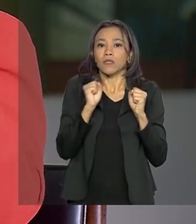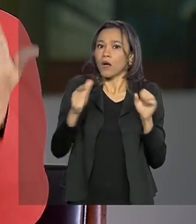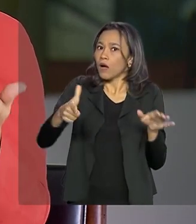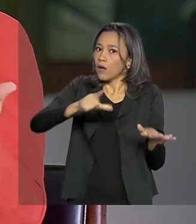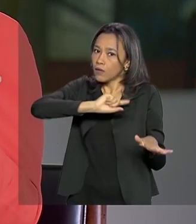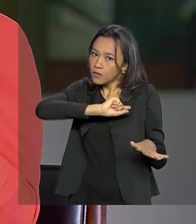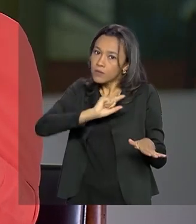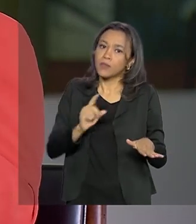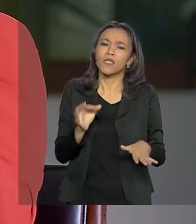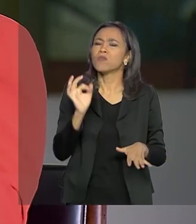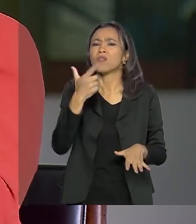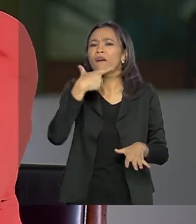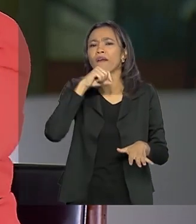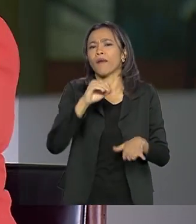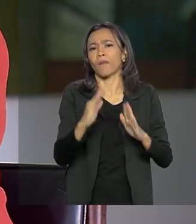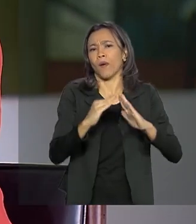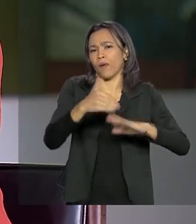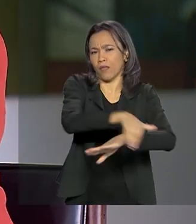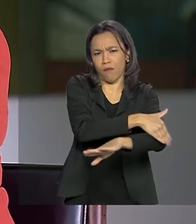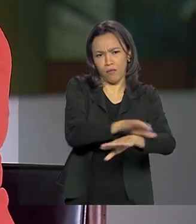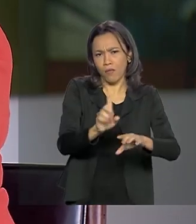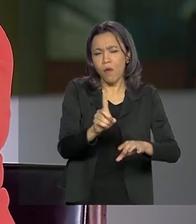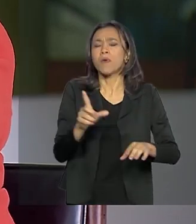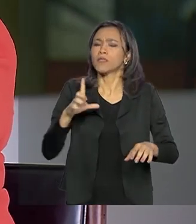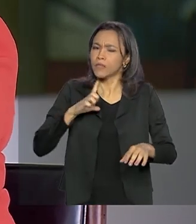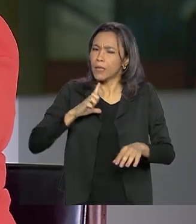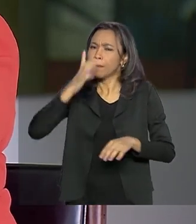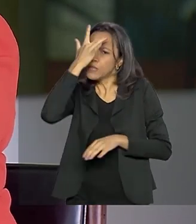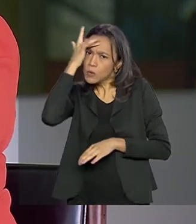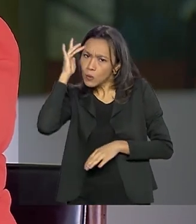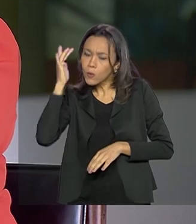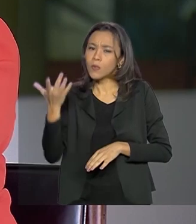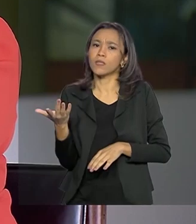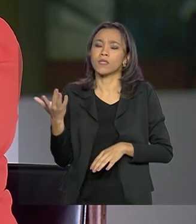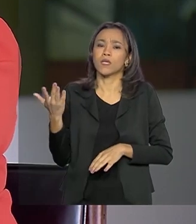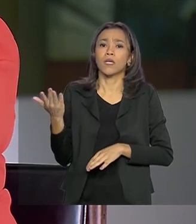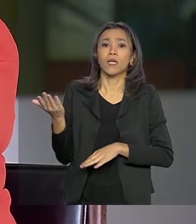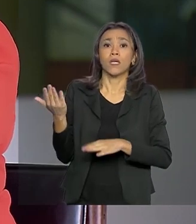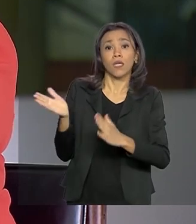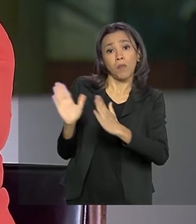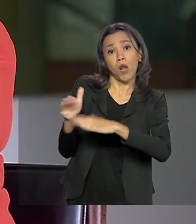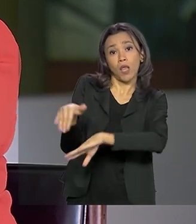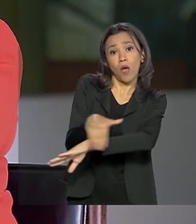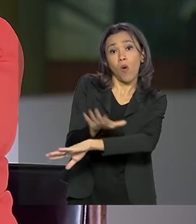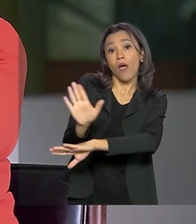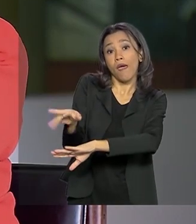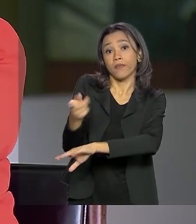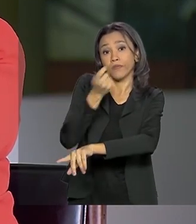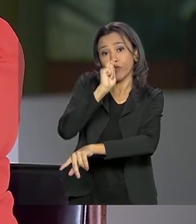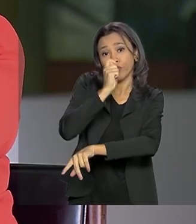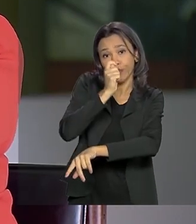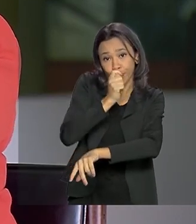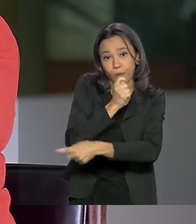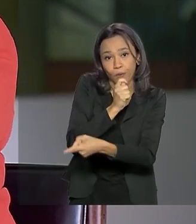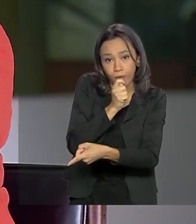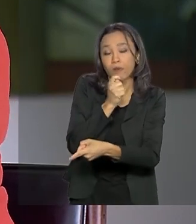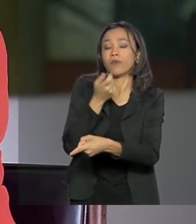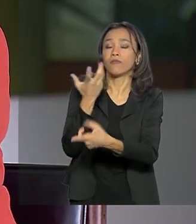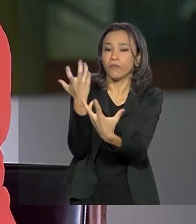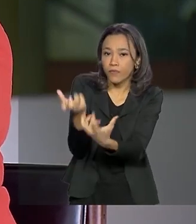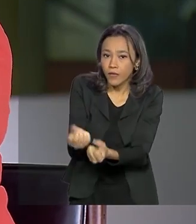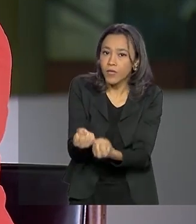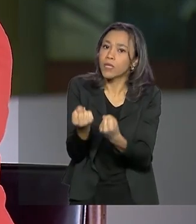os que moram na rua, mas nós temos muita gente de rua que são dependentes químicos. Esses também nós vamos cuidar com